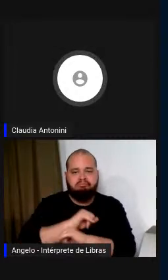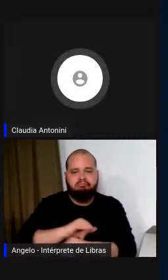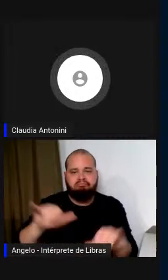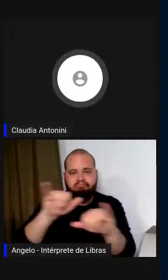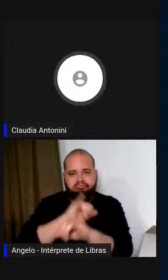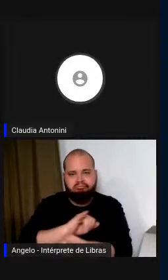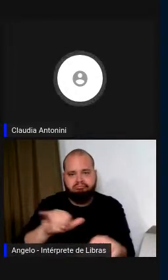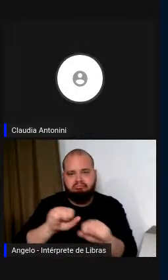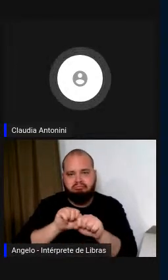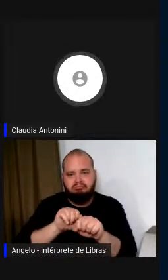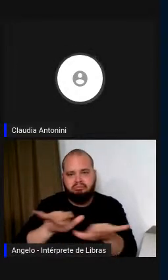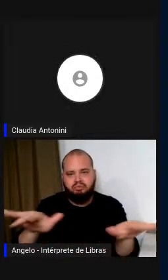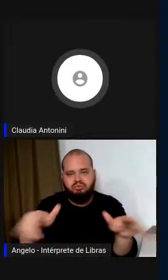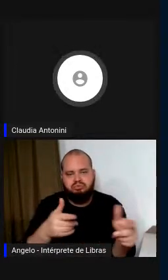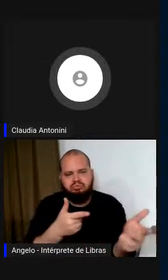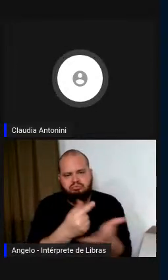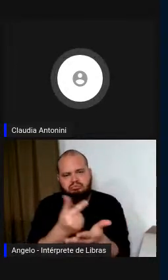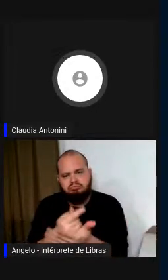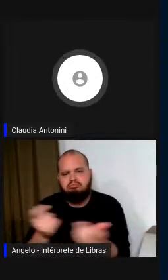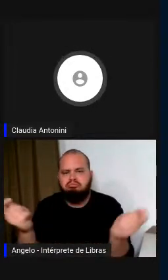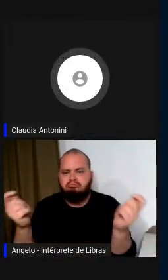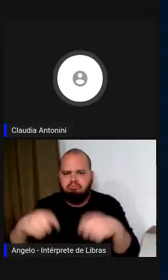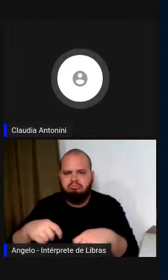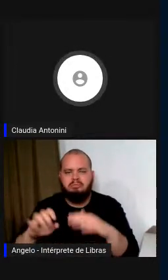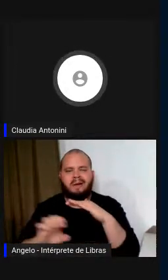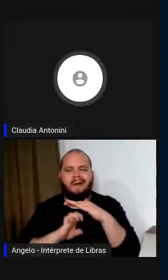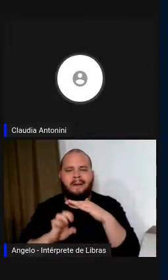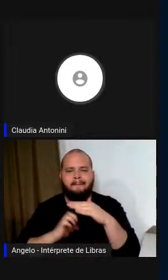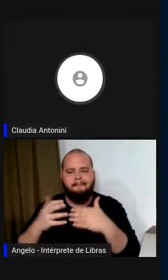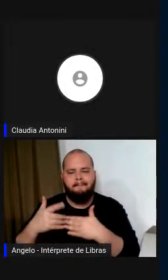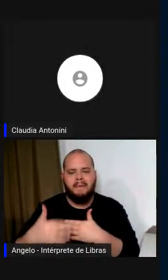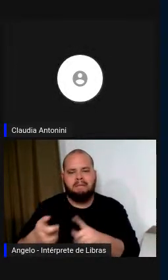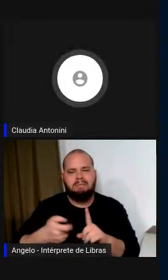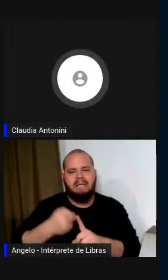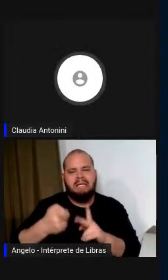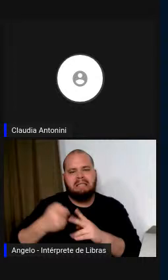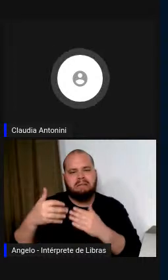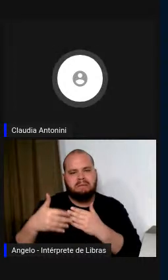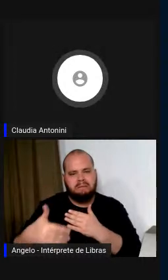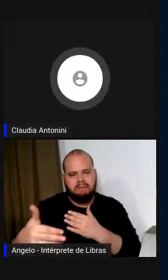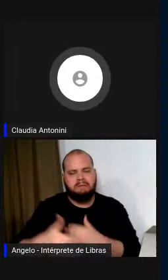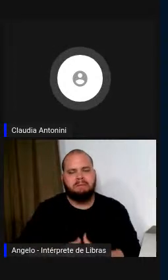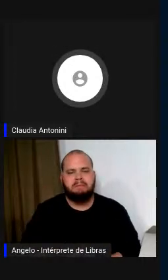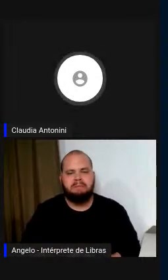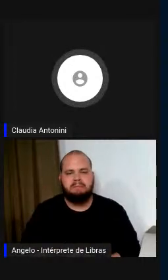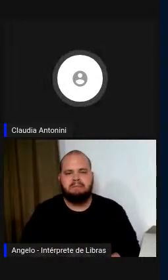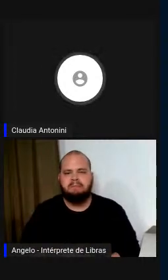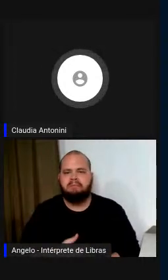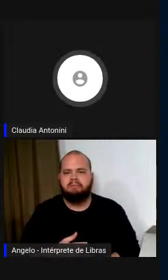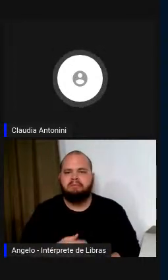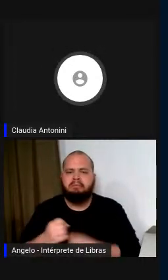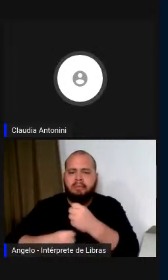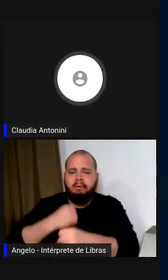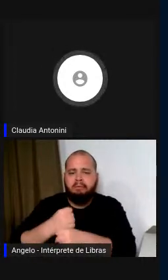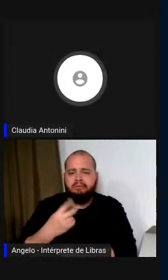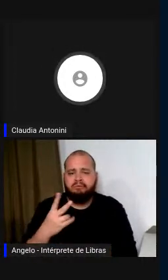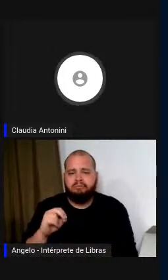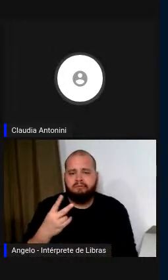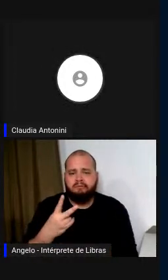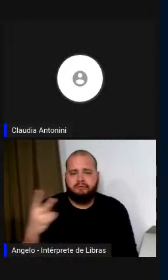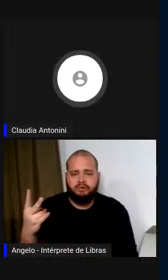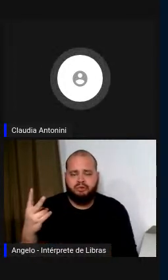diversos, por diversas empresas nos próximos meses. Meses. Ano de 2022, surgirão esses